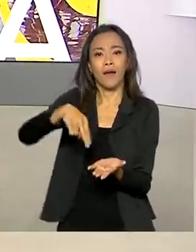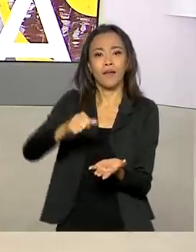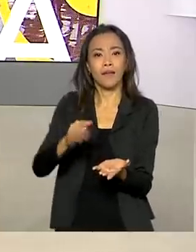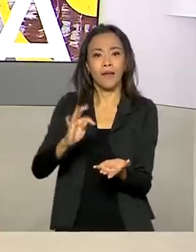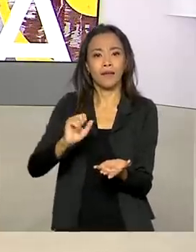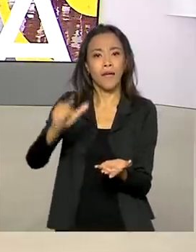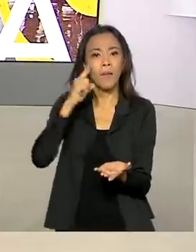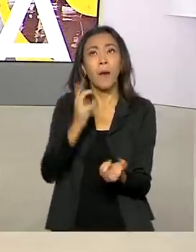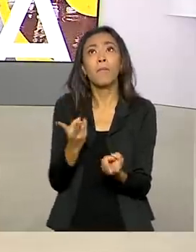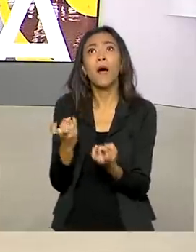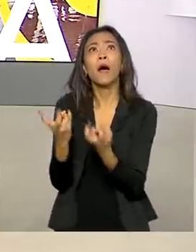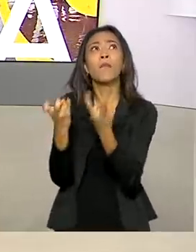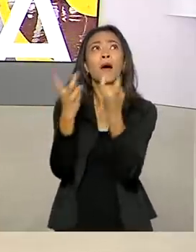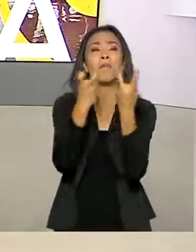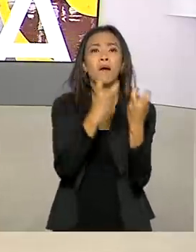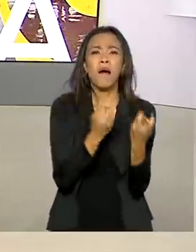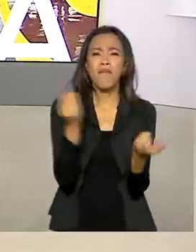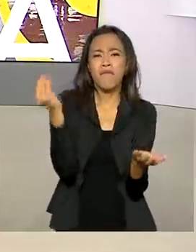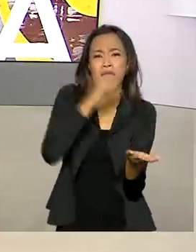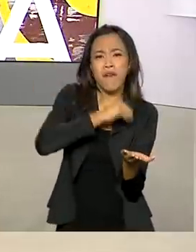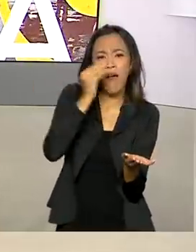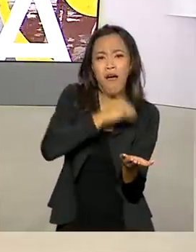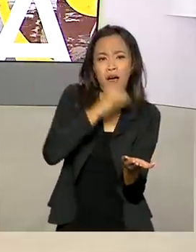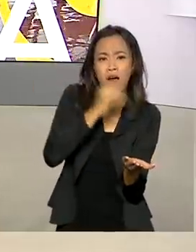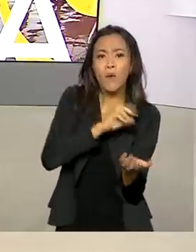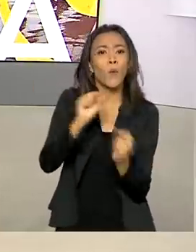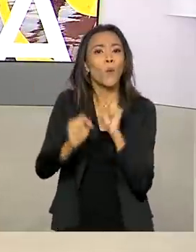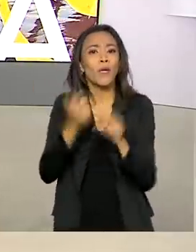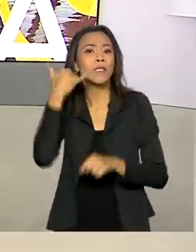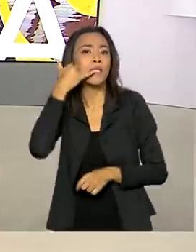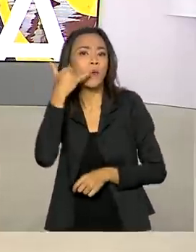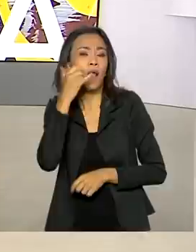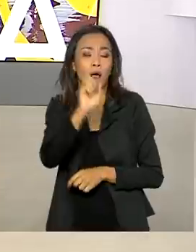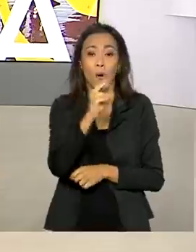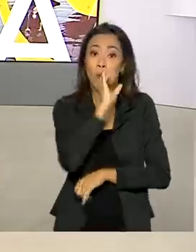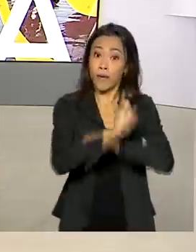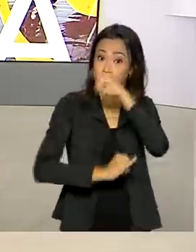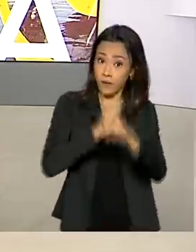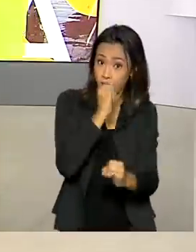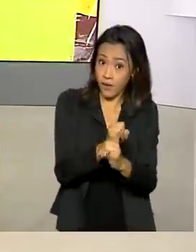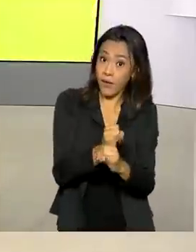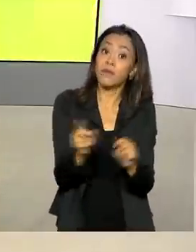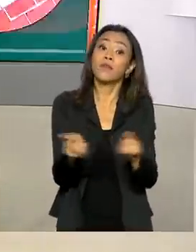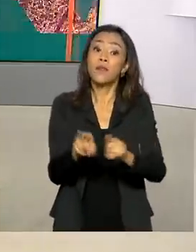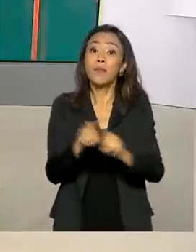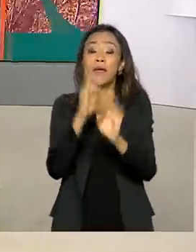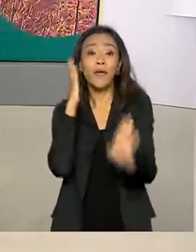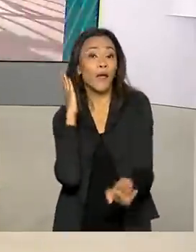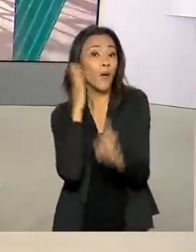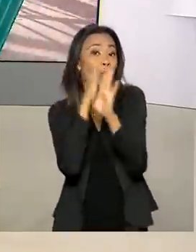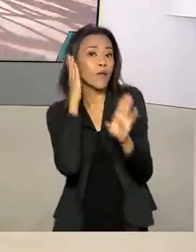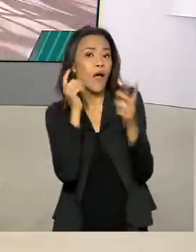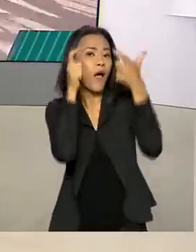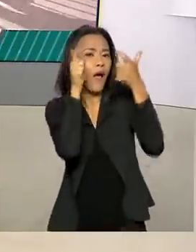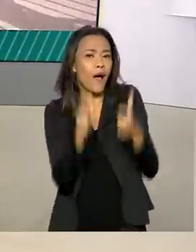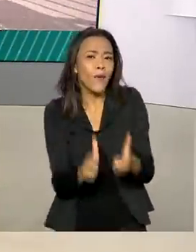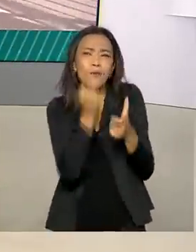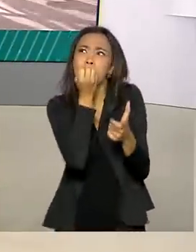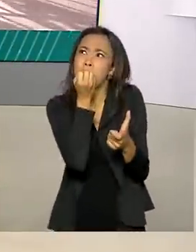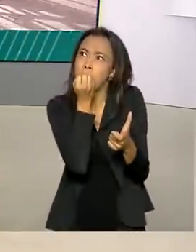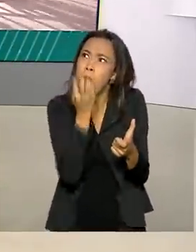regiões do país com sinal fraco ou inexistente de celular ou internet e ainda encontrar onde existe boa